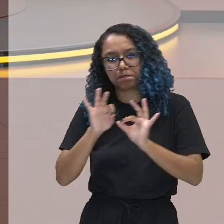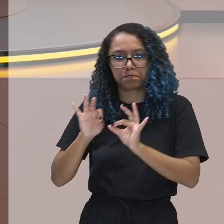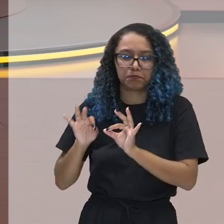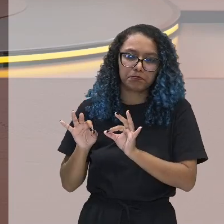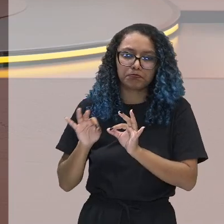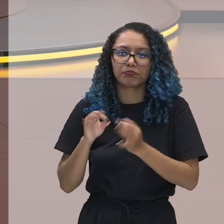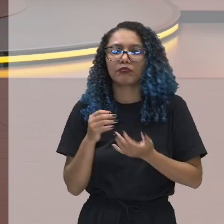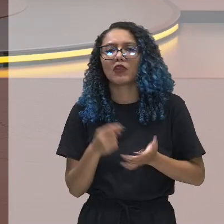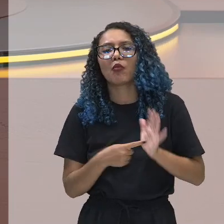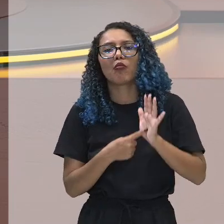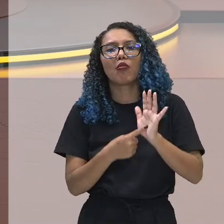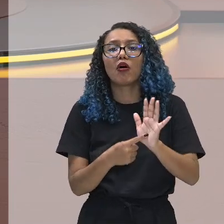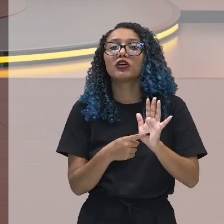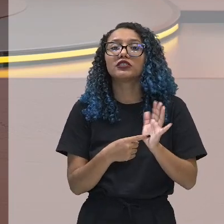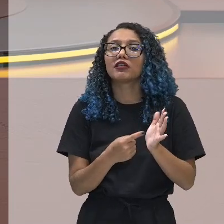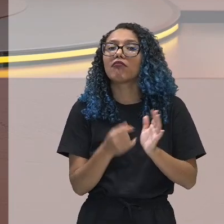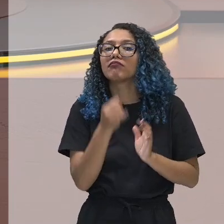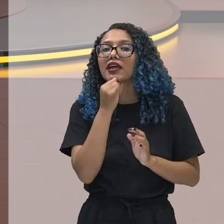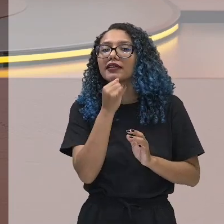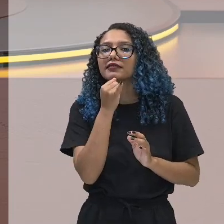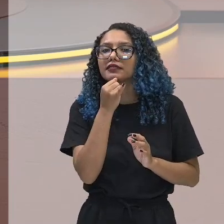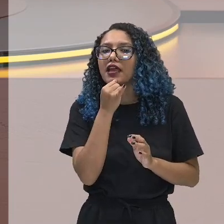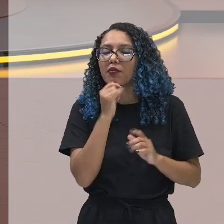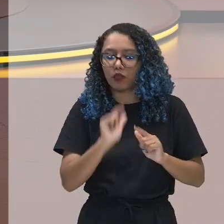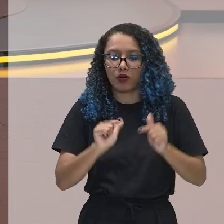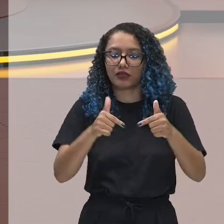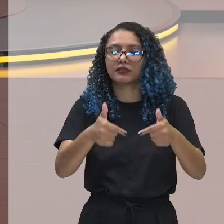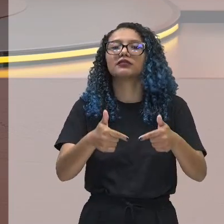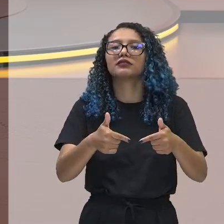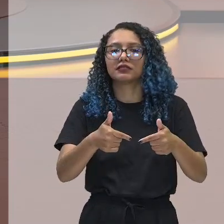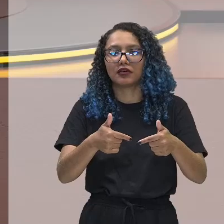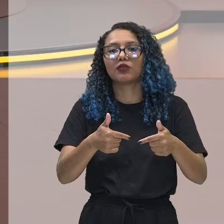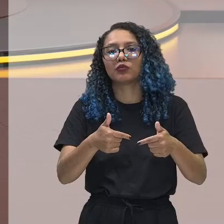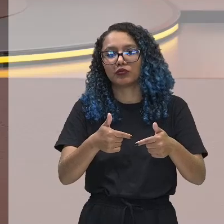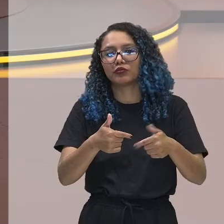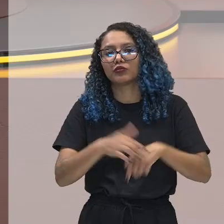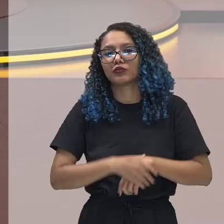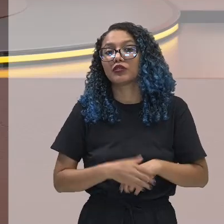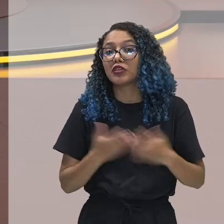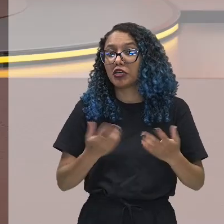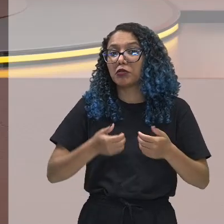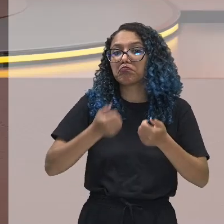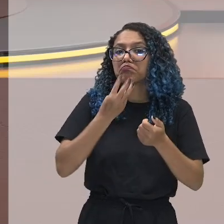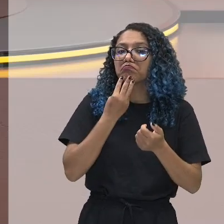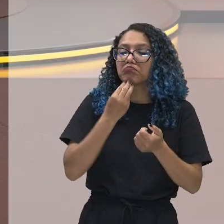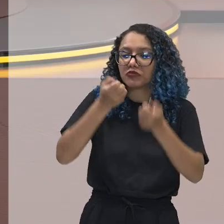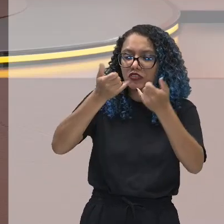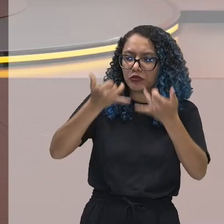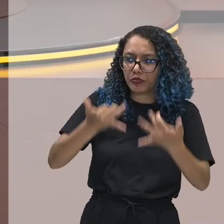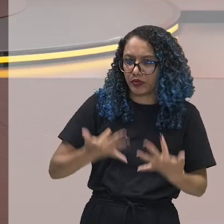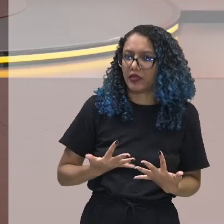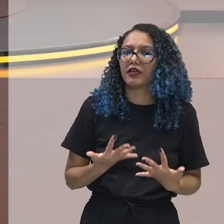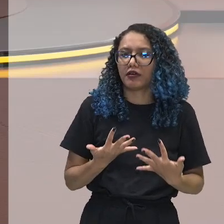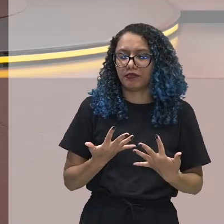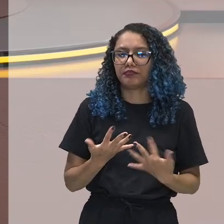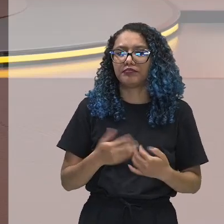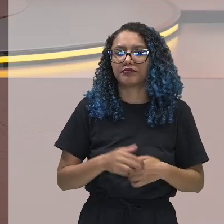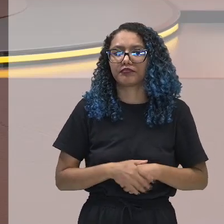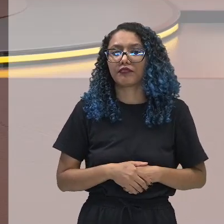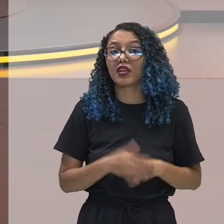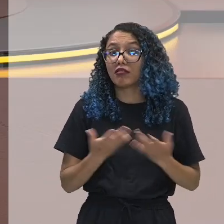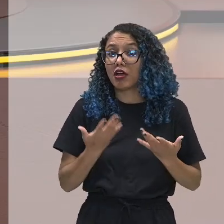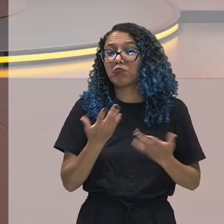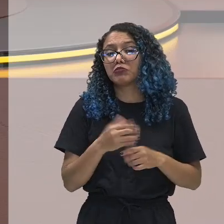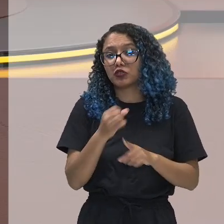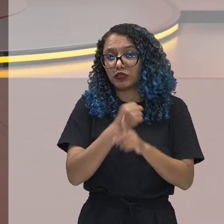dando exemplo, né, dessas ações aí de Marx e Weber. Então, veja, a sociologia compreensiva de Marx e Weber, ela tem